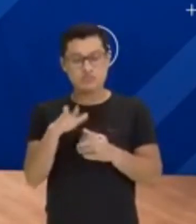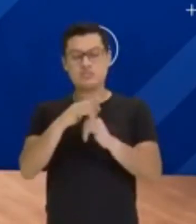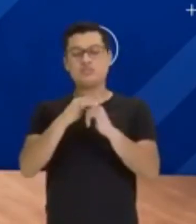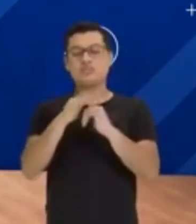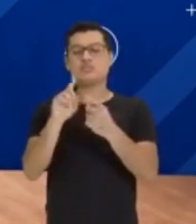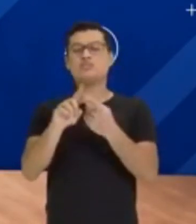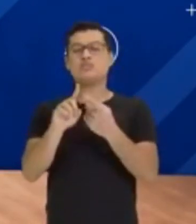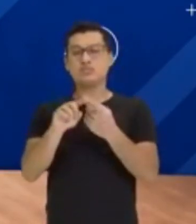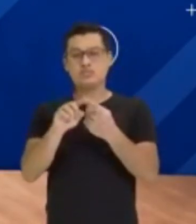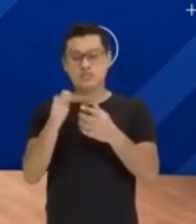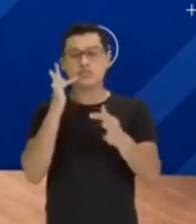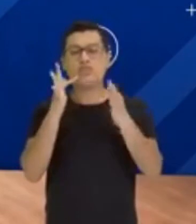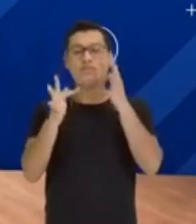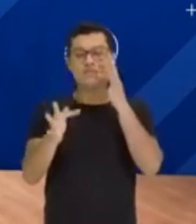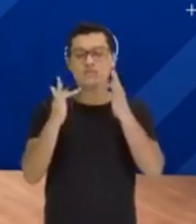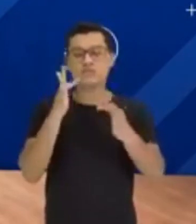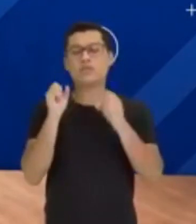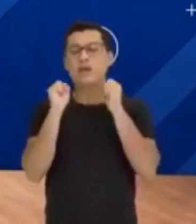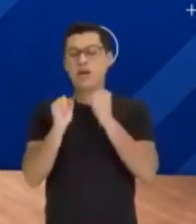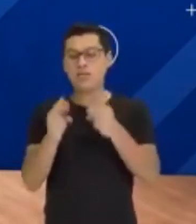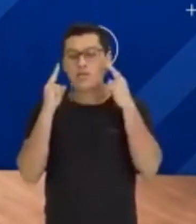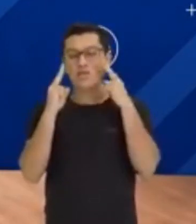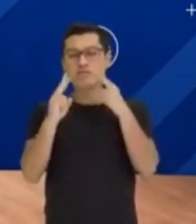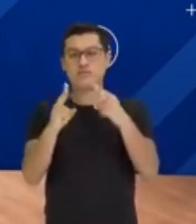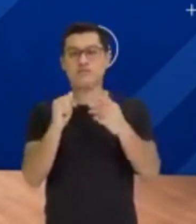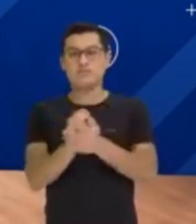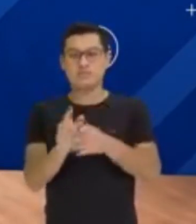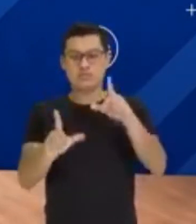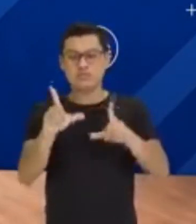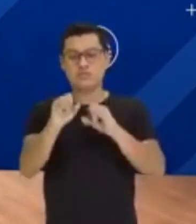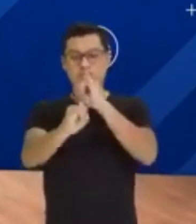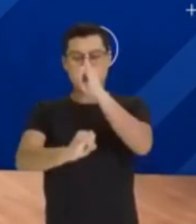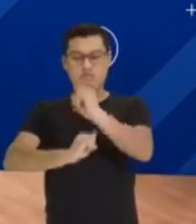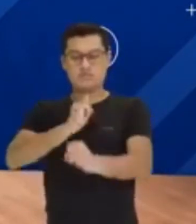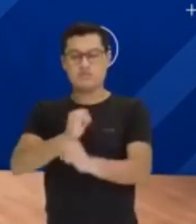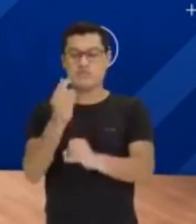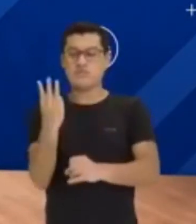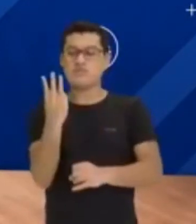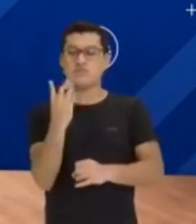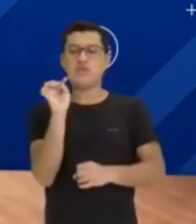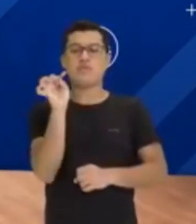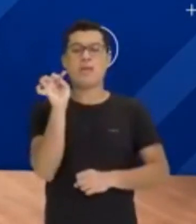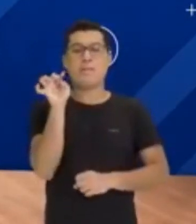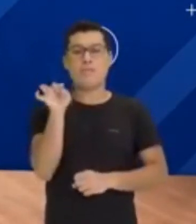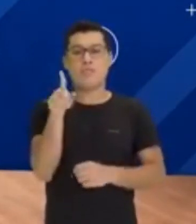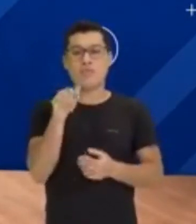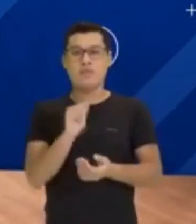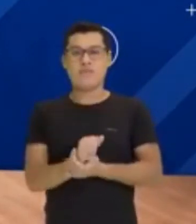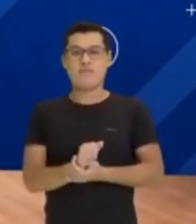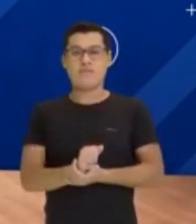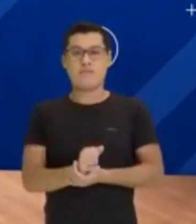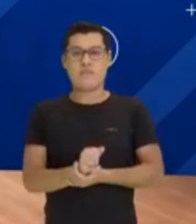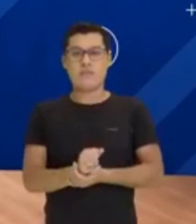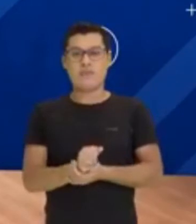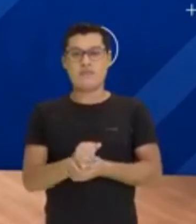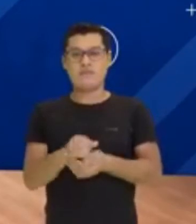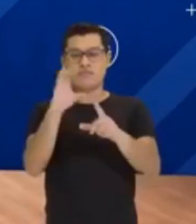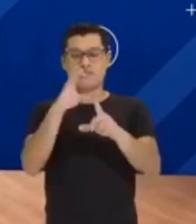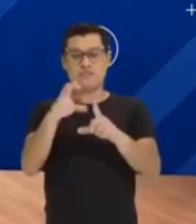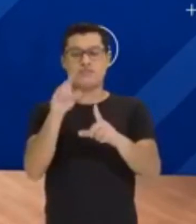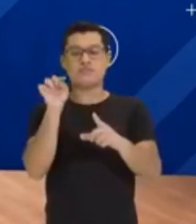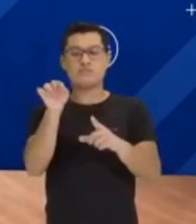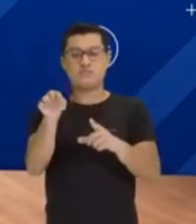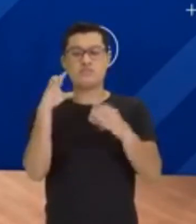página do Facebook. Você pode acessar pela TV online no www.portalcultura